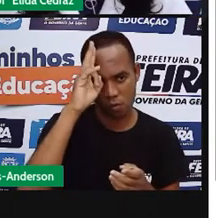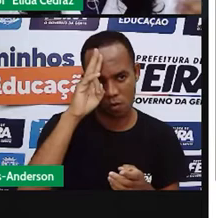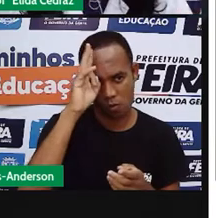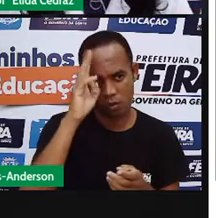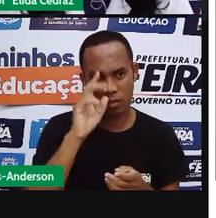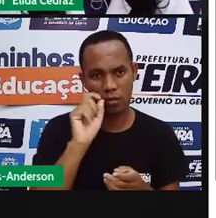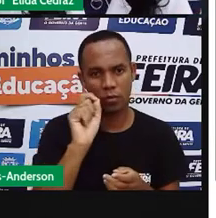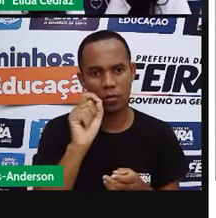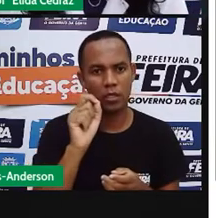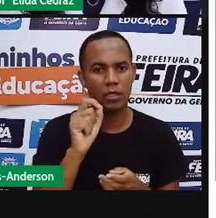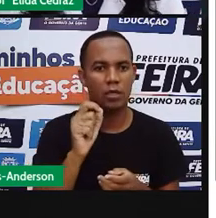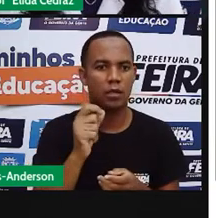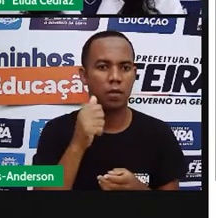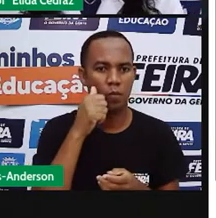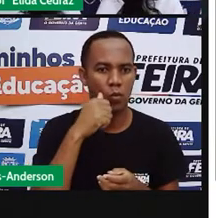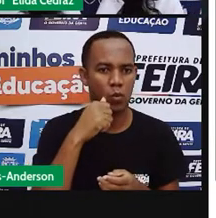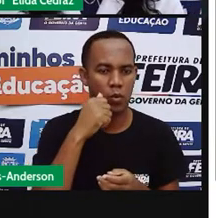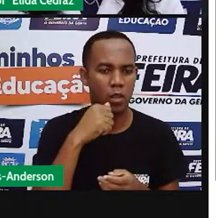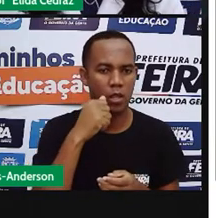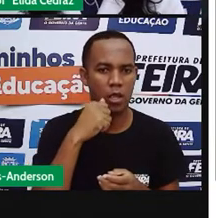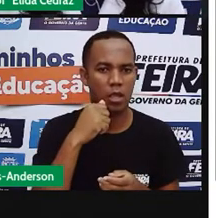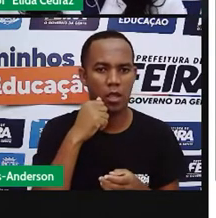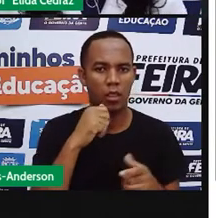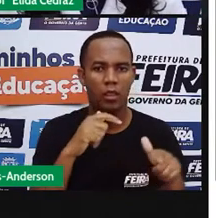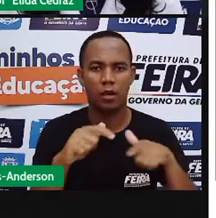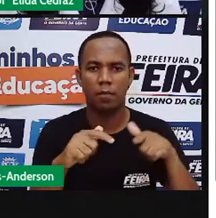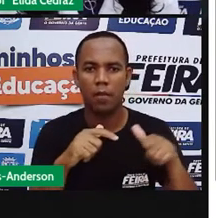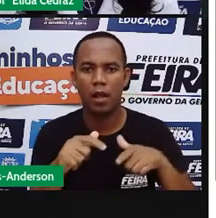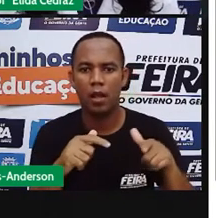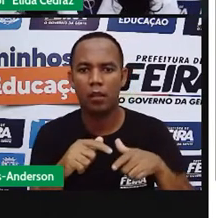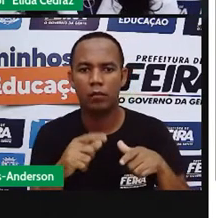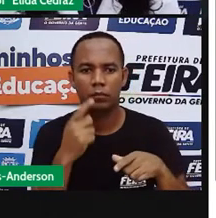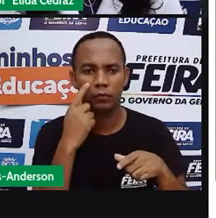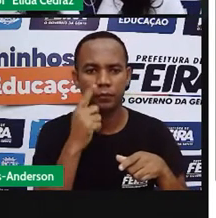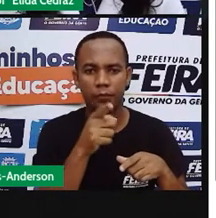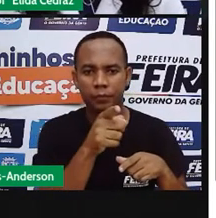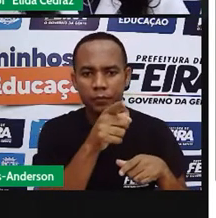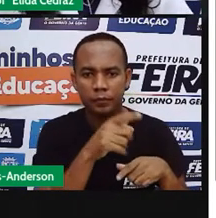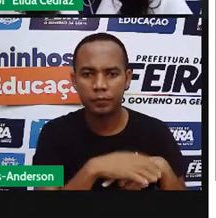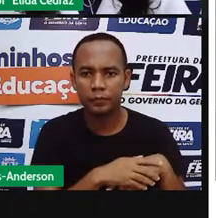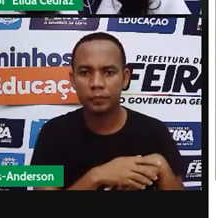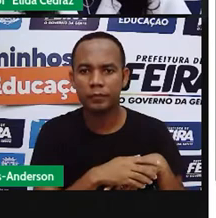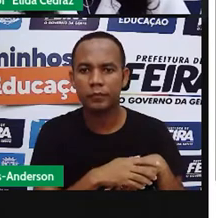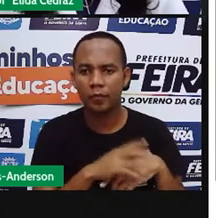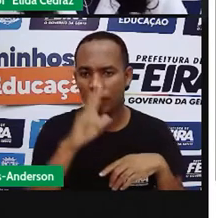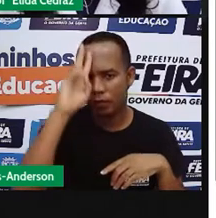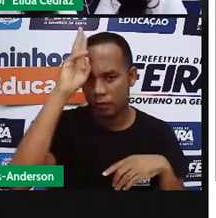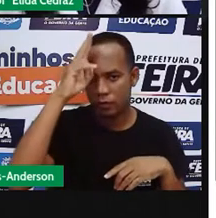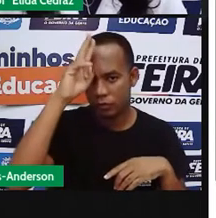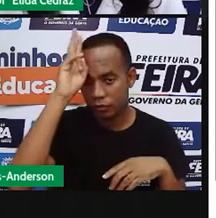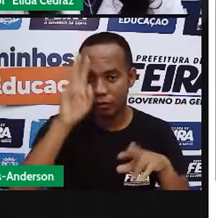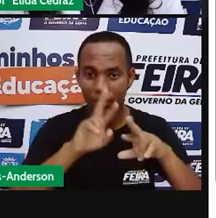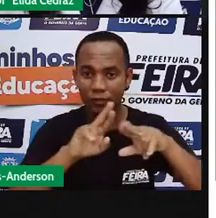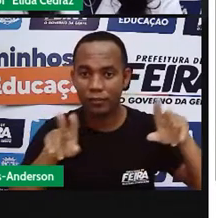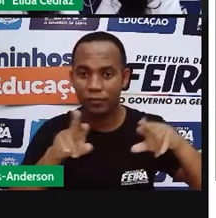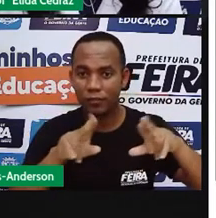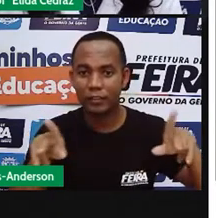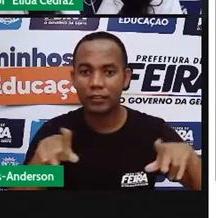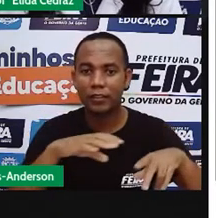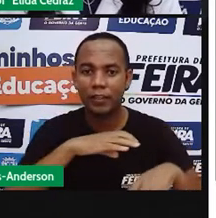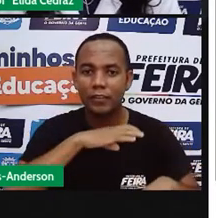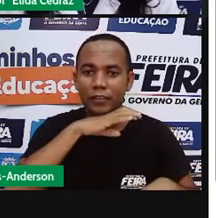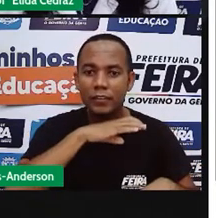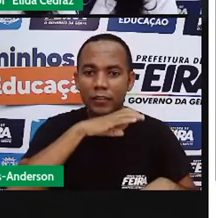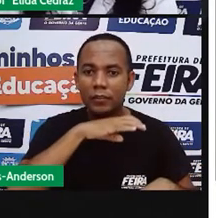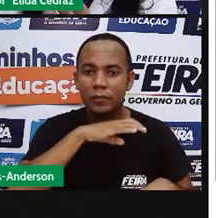serviço das mulheres nas tribos. E esse pano fala sobre a diversidade da vida